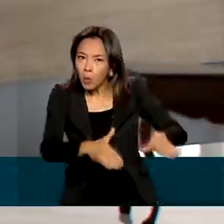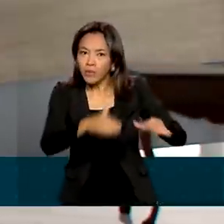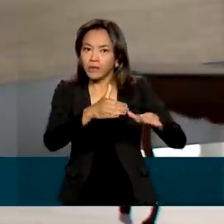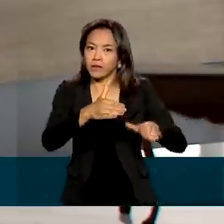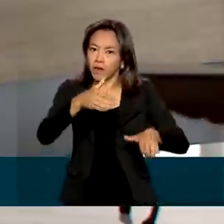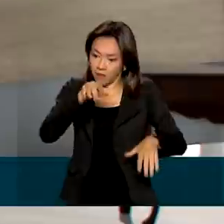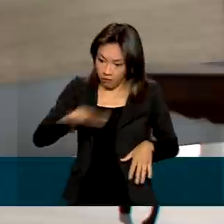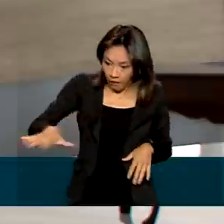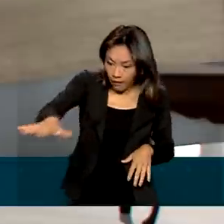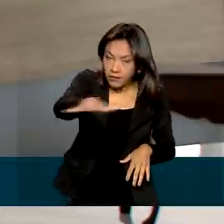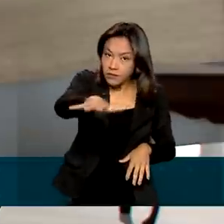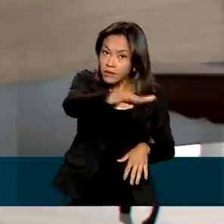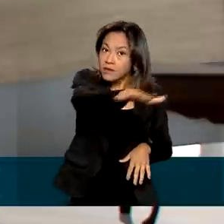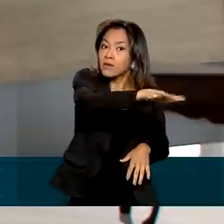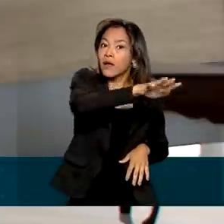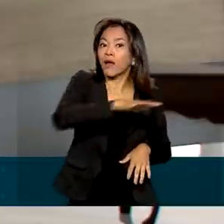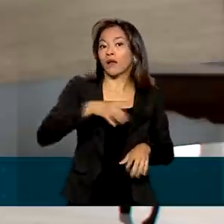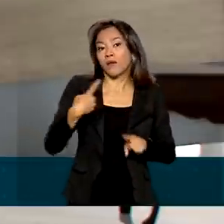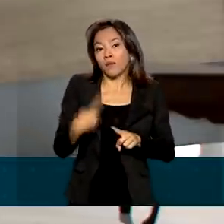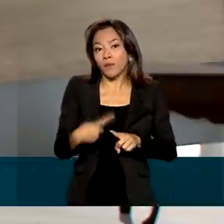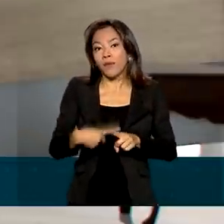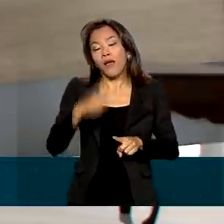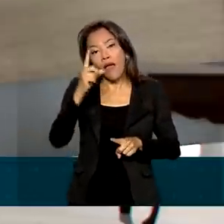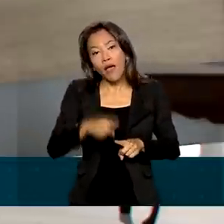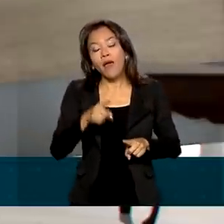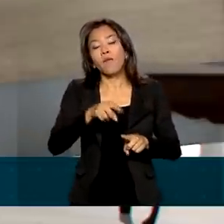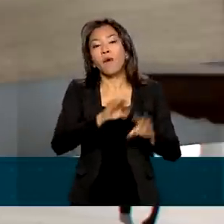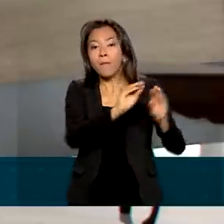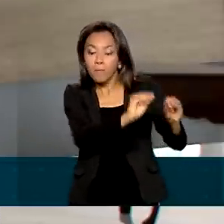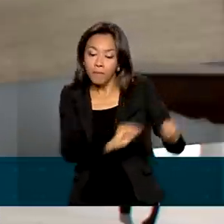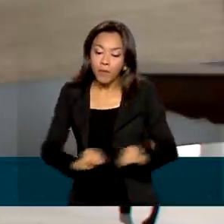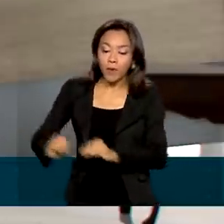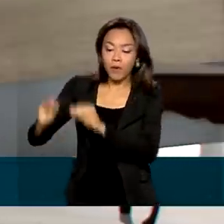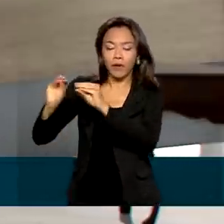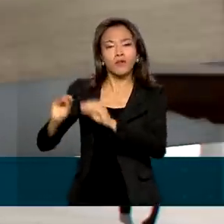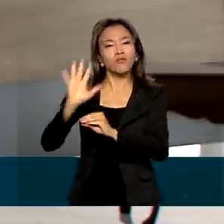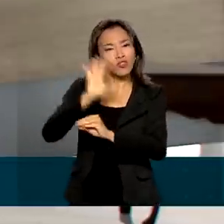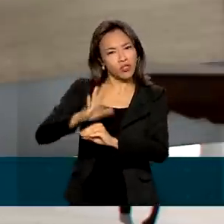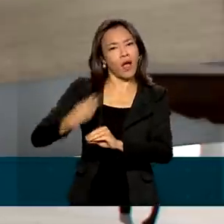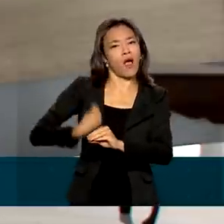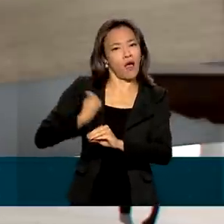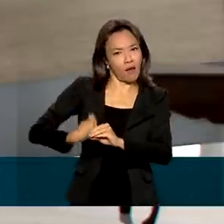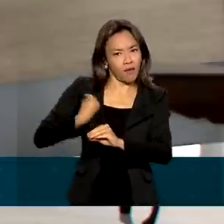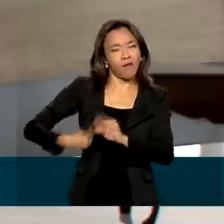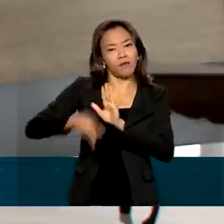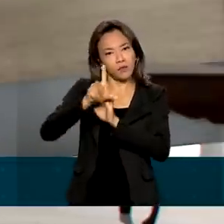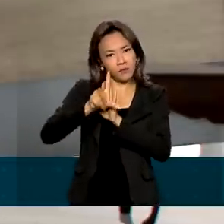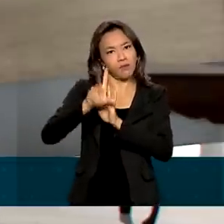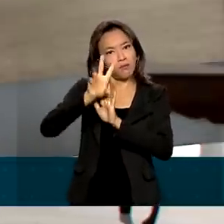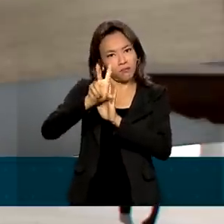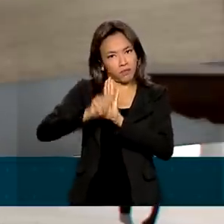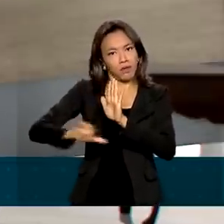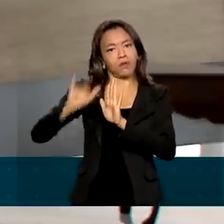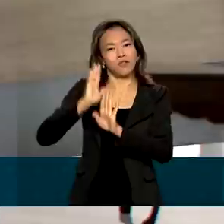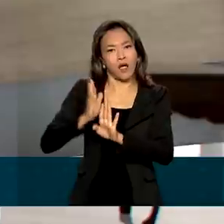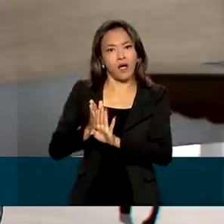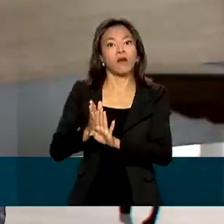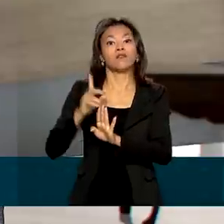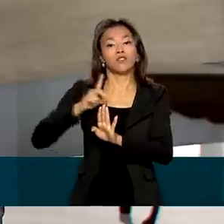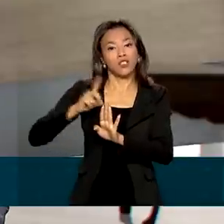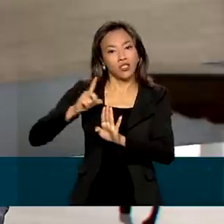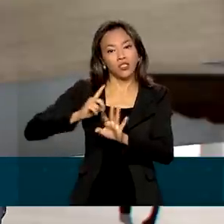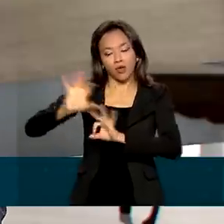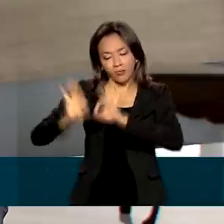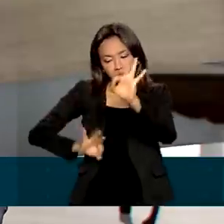desoneração, já que se trata da prorrogação de um benefício já existente, ou seja, para o qual já existia previsão